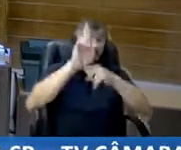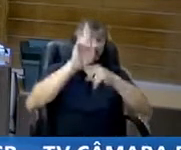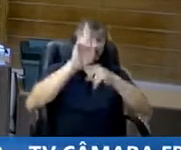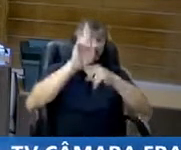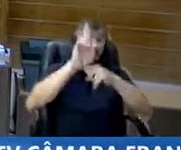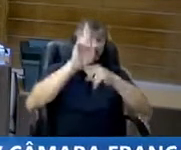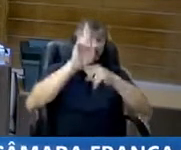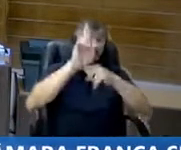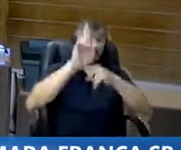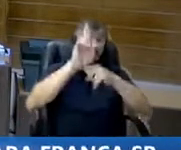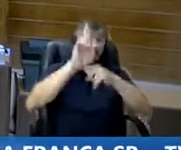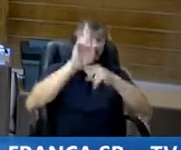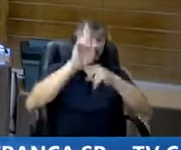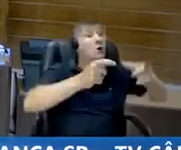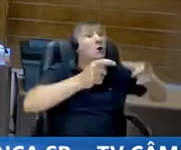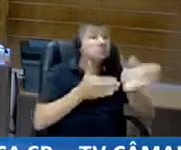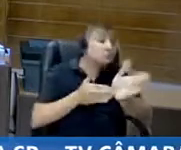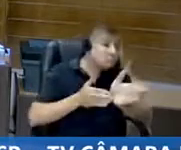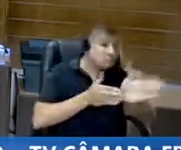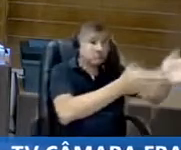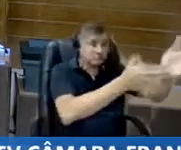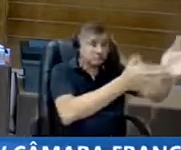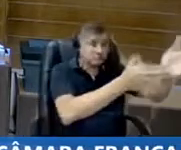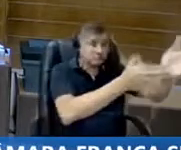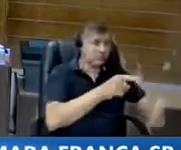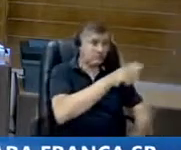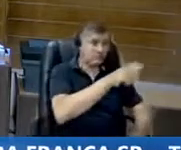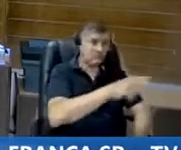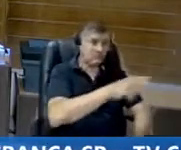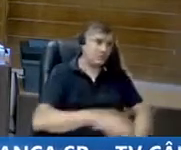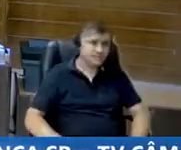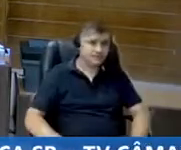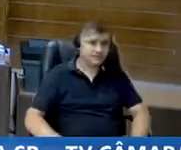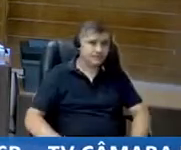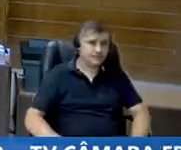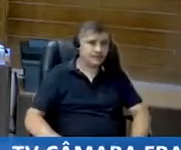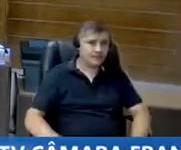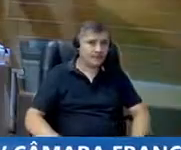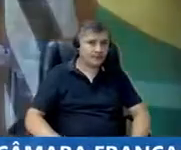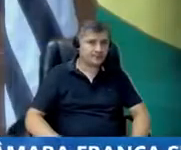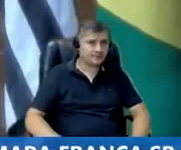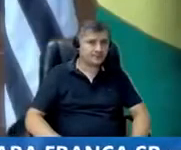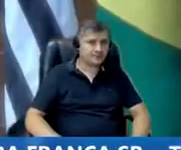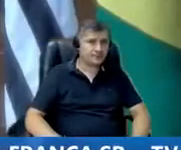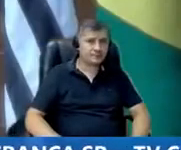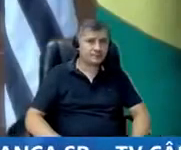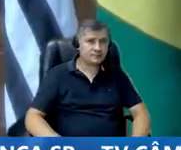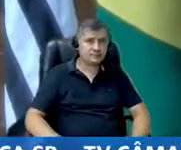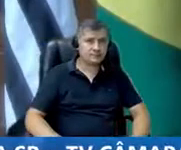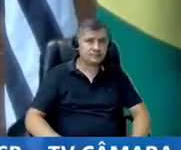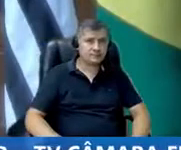para onde será direcionado. Viu? Parabéns. Então, nós temos aí, por exemplo, a Pacaembu,